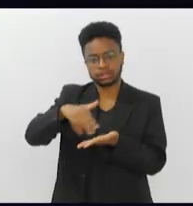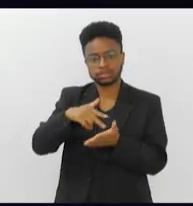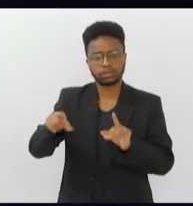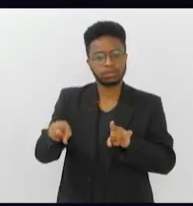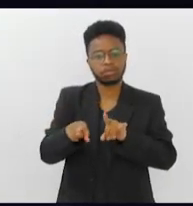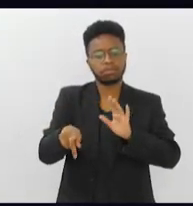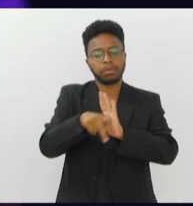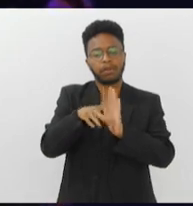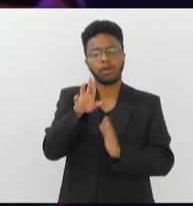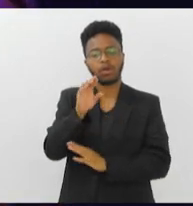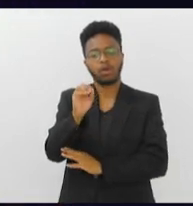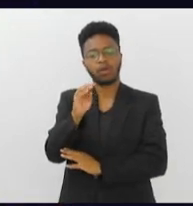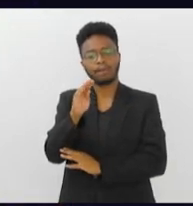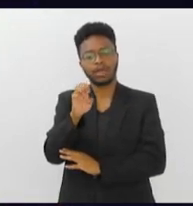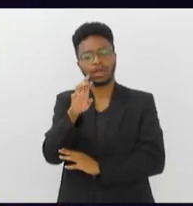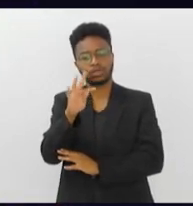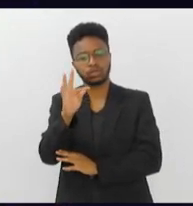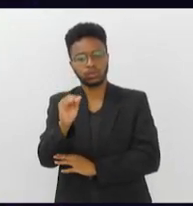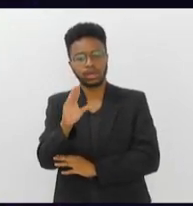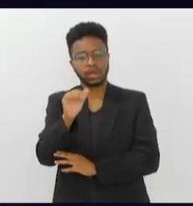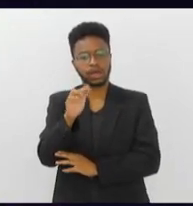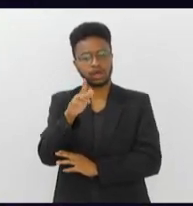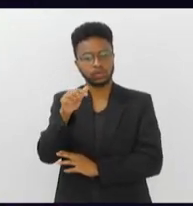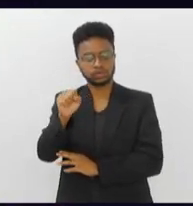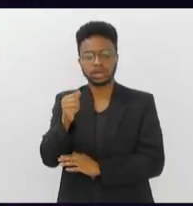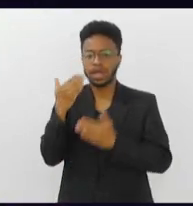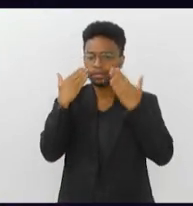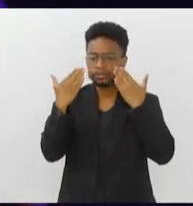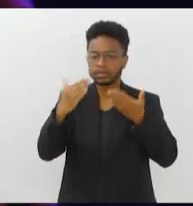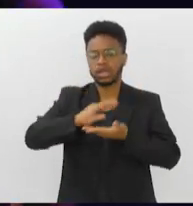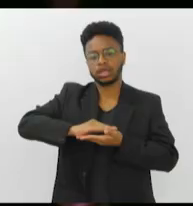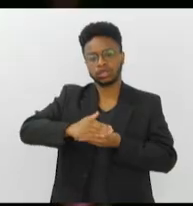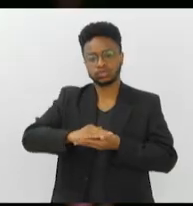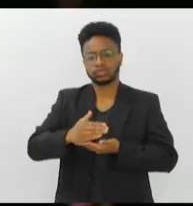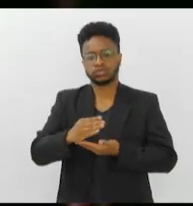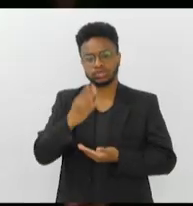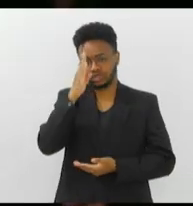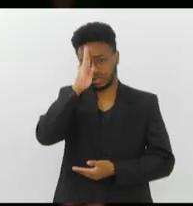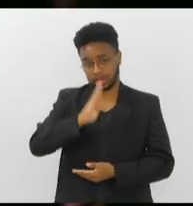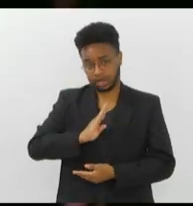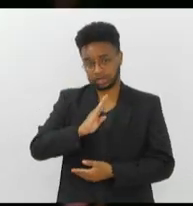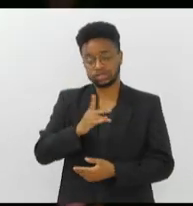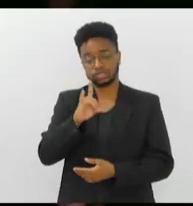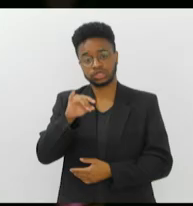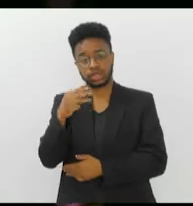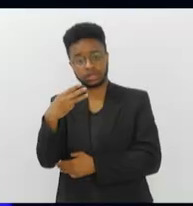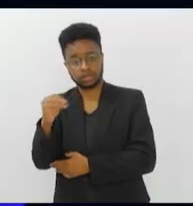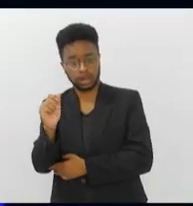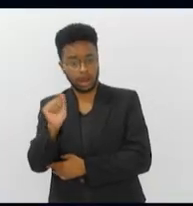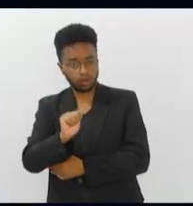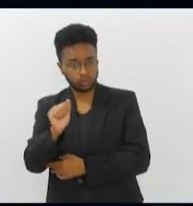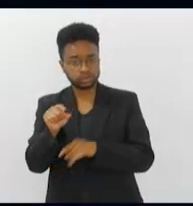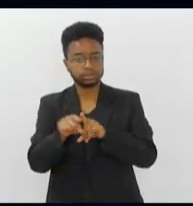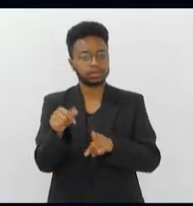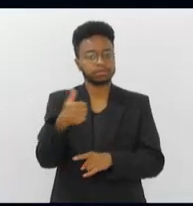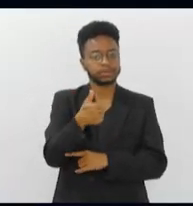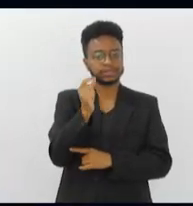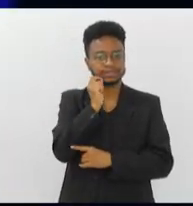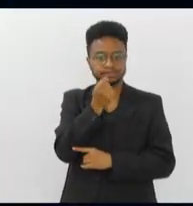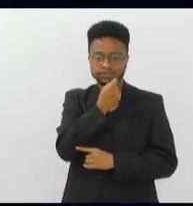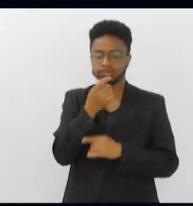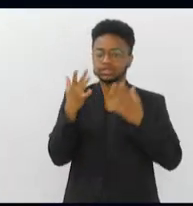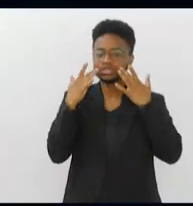Carlos, está chegando a Rio das Ostras para duas apresentações gratuitas, dias 30 de agosto e 1º de setembro, no Teatro